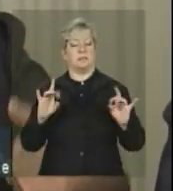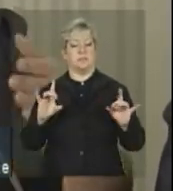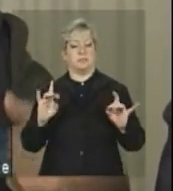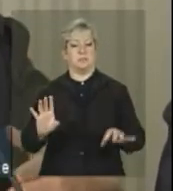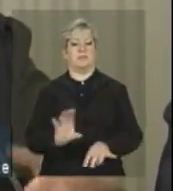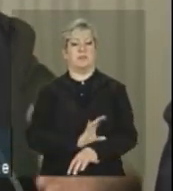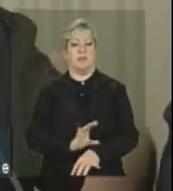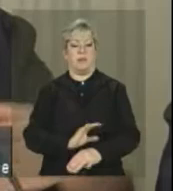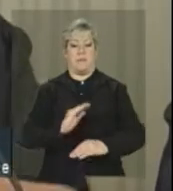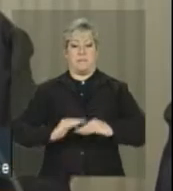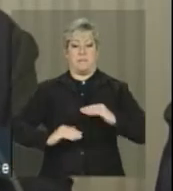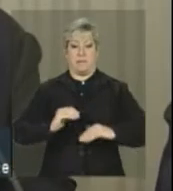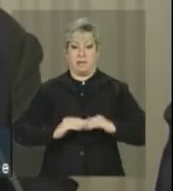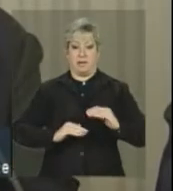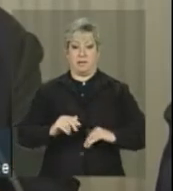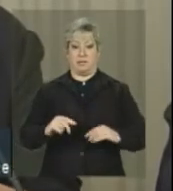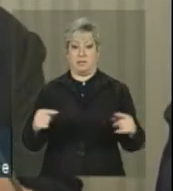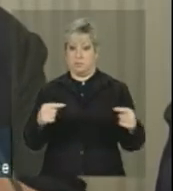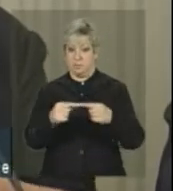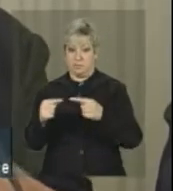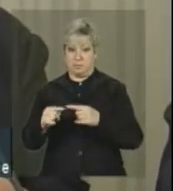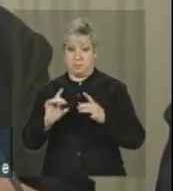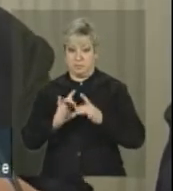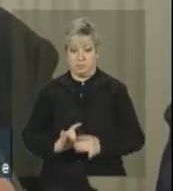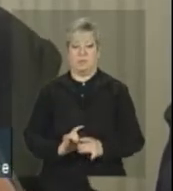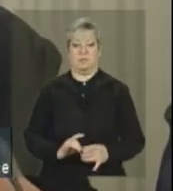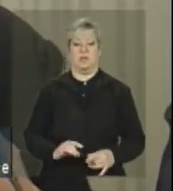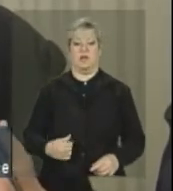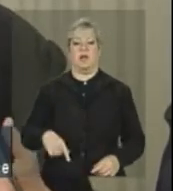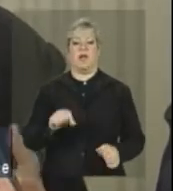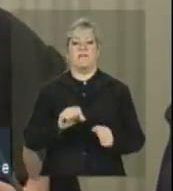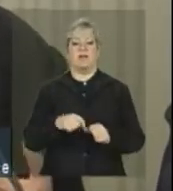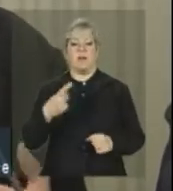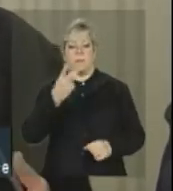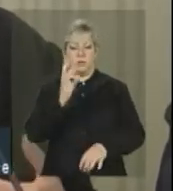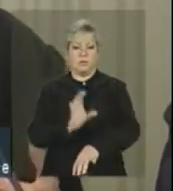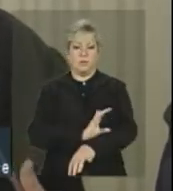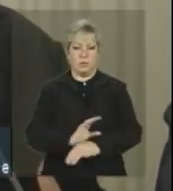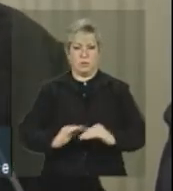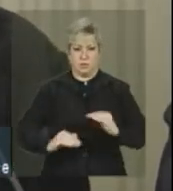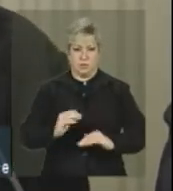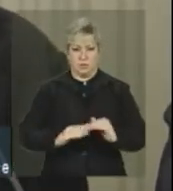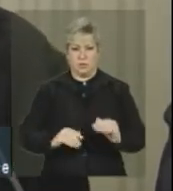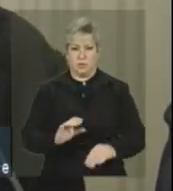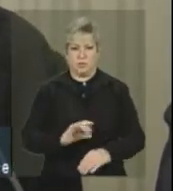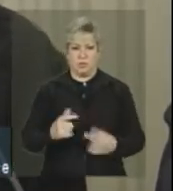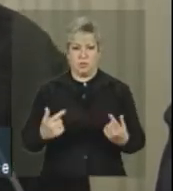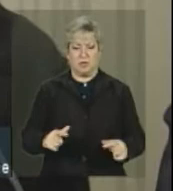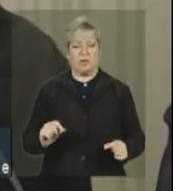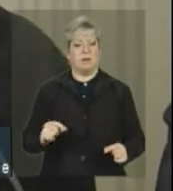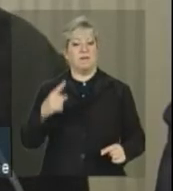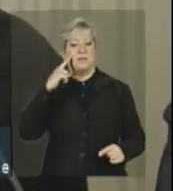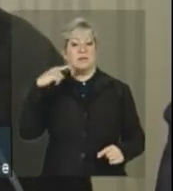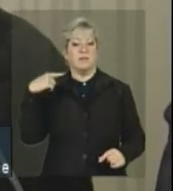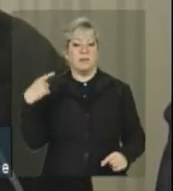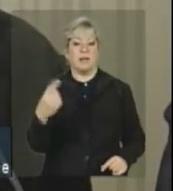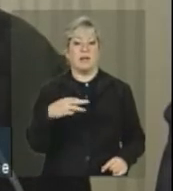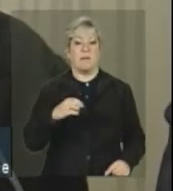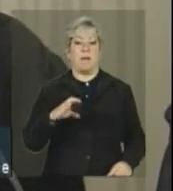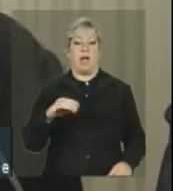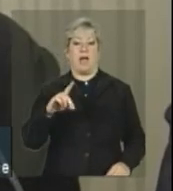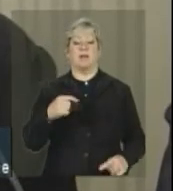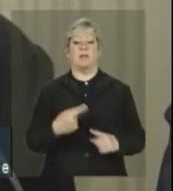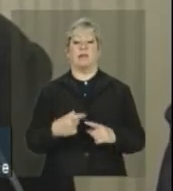intermediação de mão de obra casado. A gente não faz uma qualificação sem consequências do ponto de vista do mercado, até porque nós temos